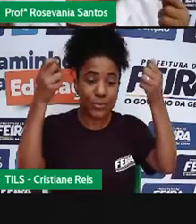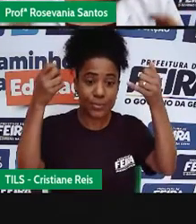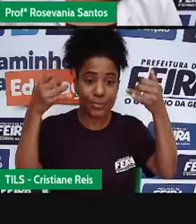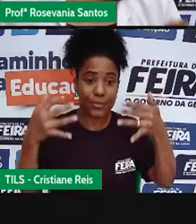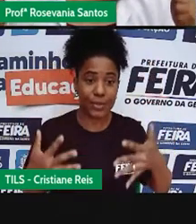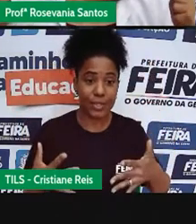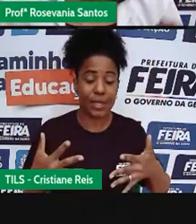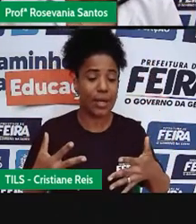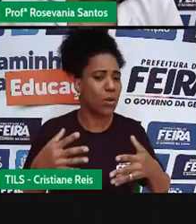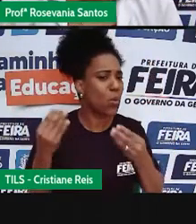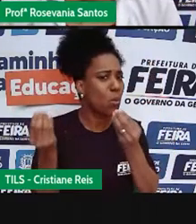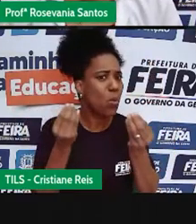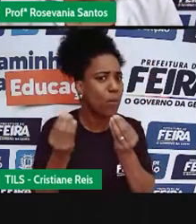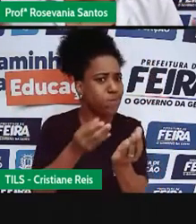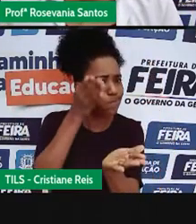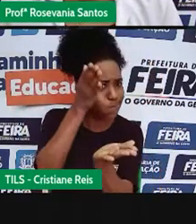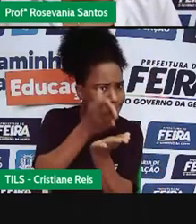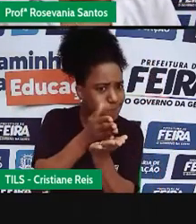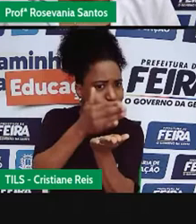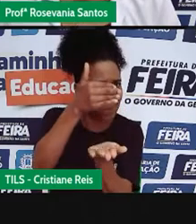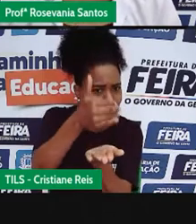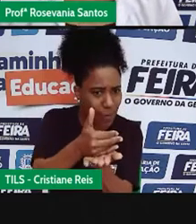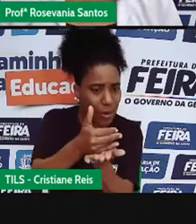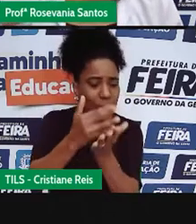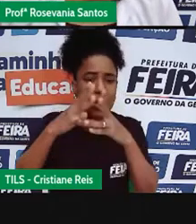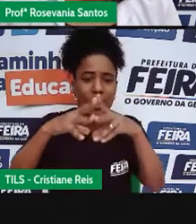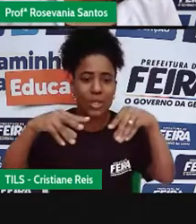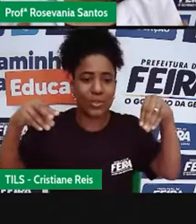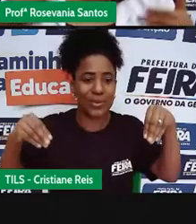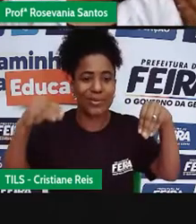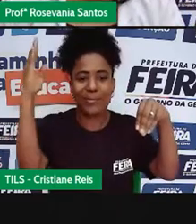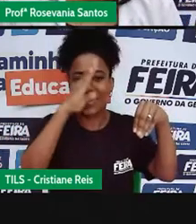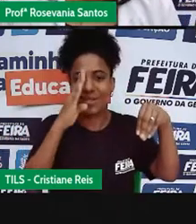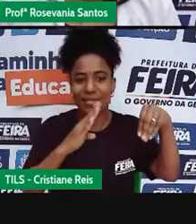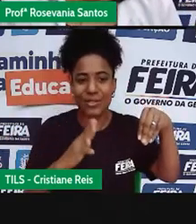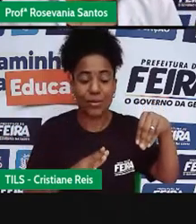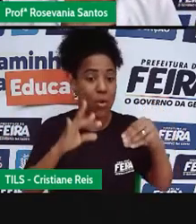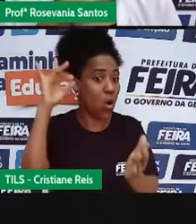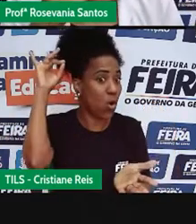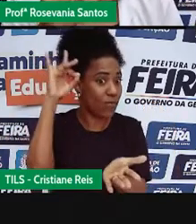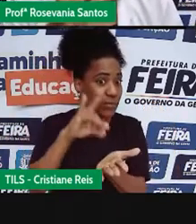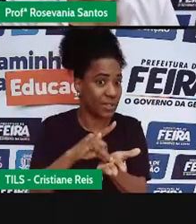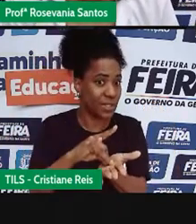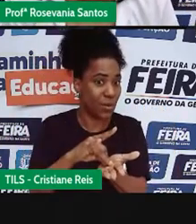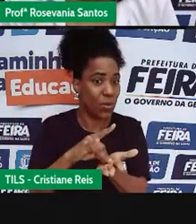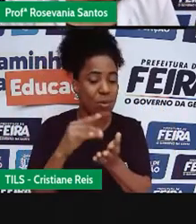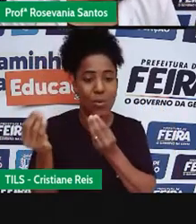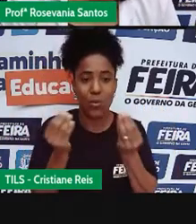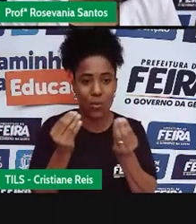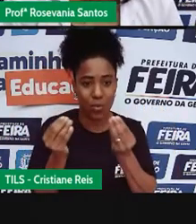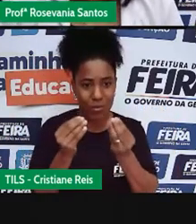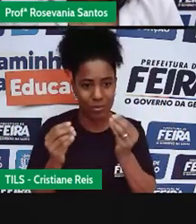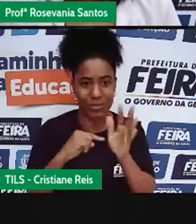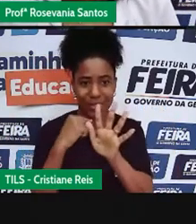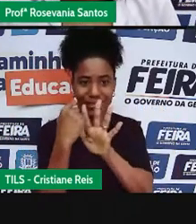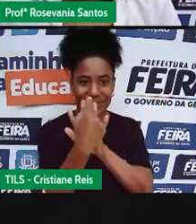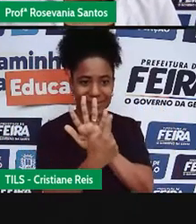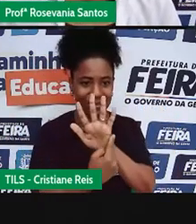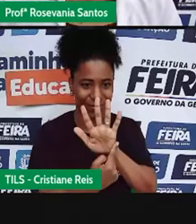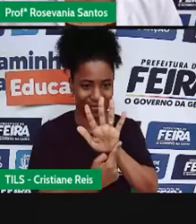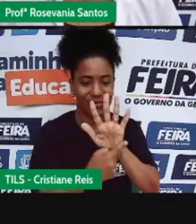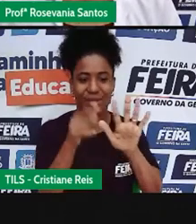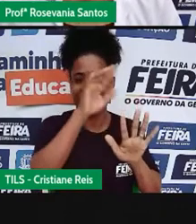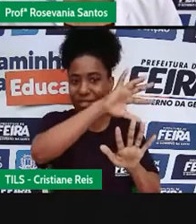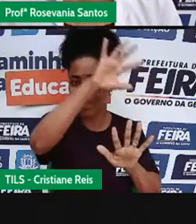divisão oficial do território brasileiro, que é aquela que a gente conhece como país muito macro-região.